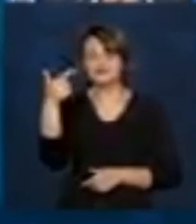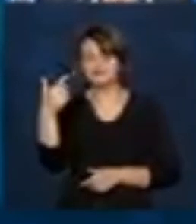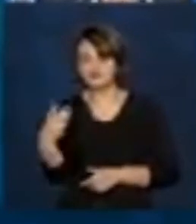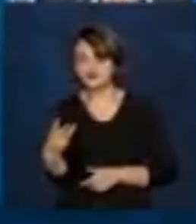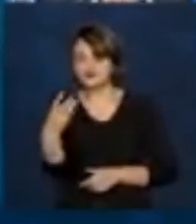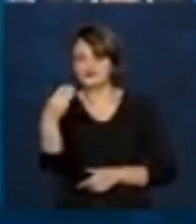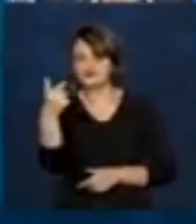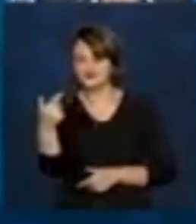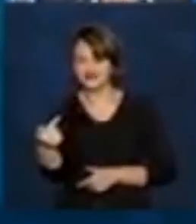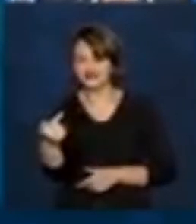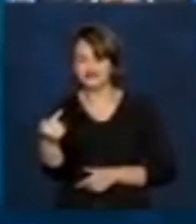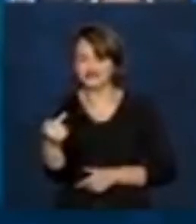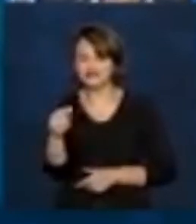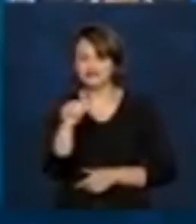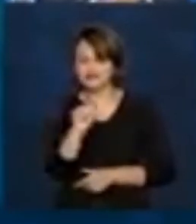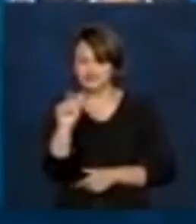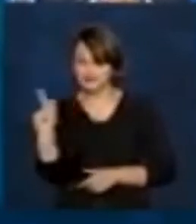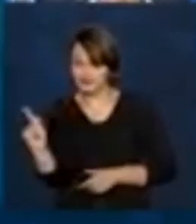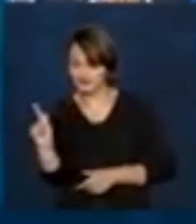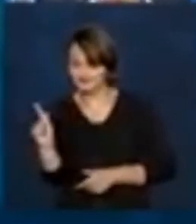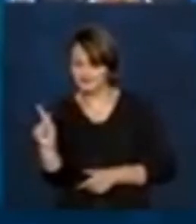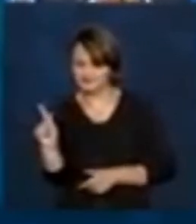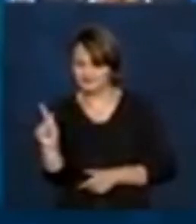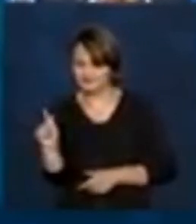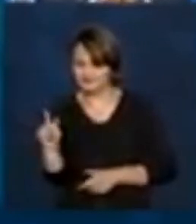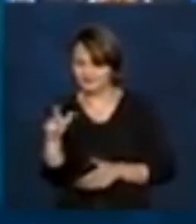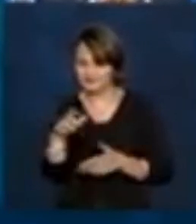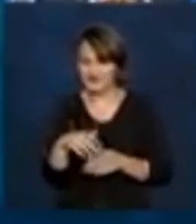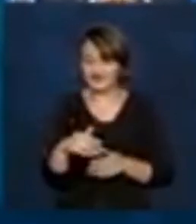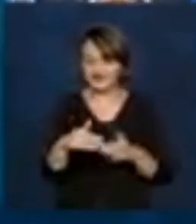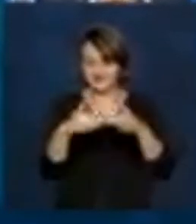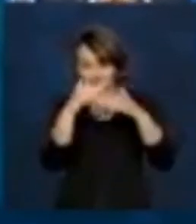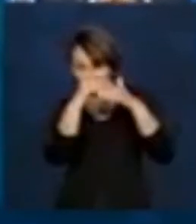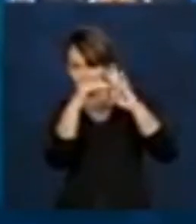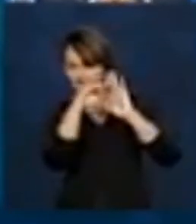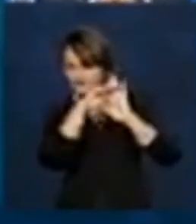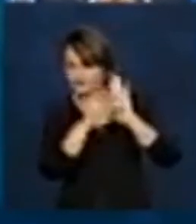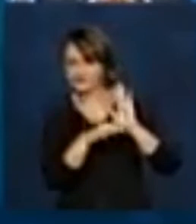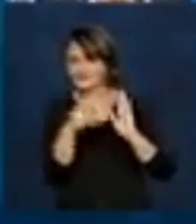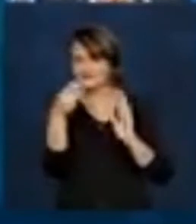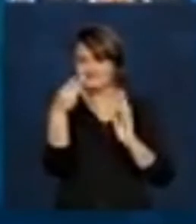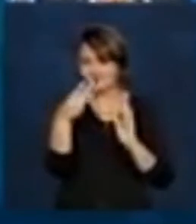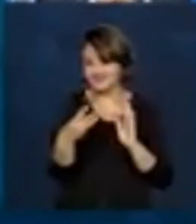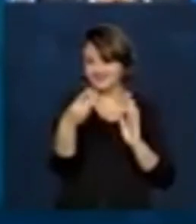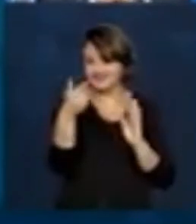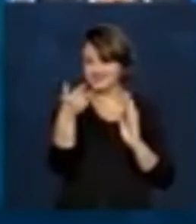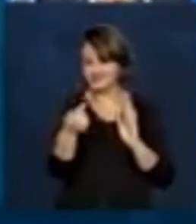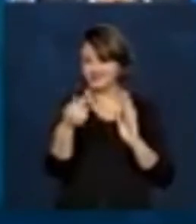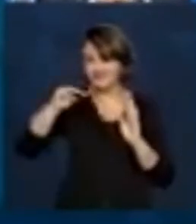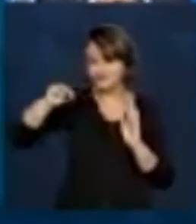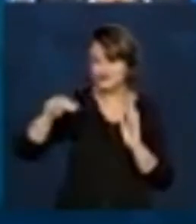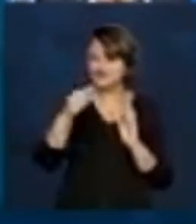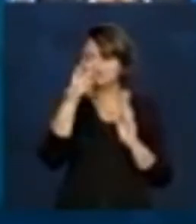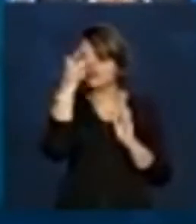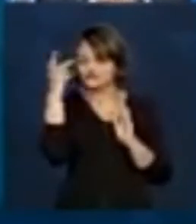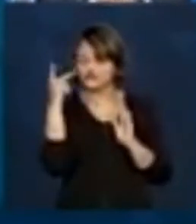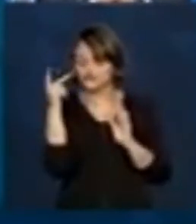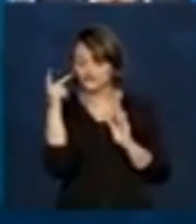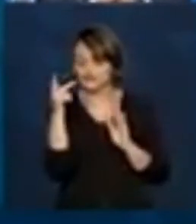aplicativo do site, ou seja, esses 37,5 de brasileiros